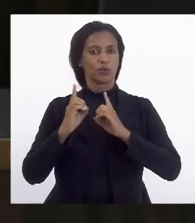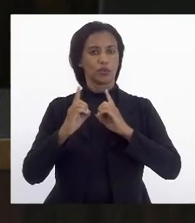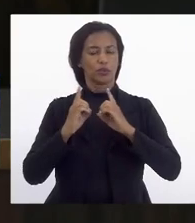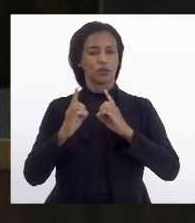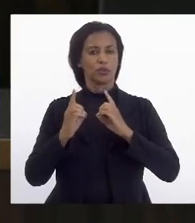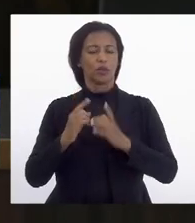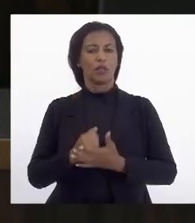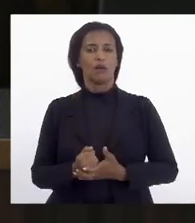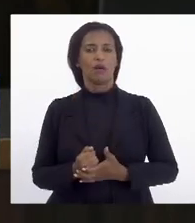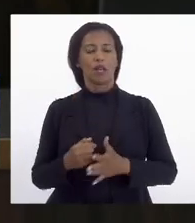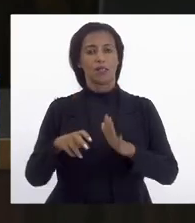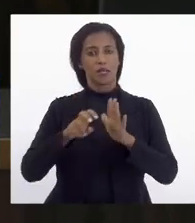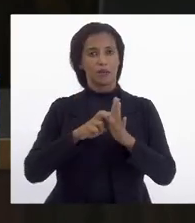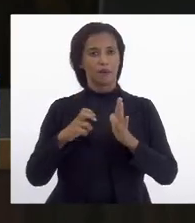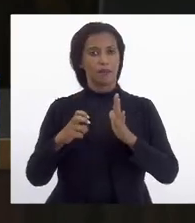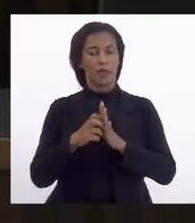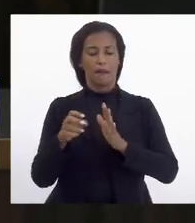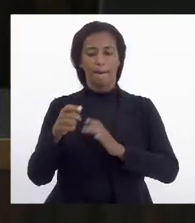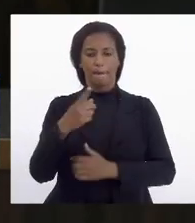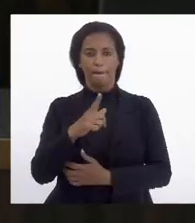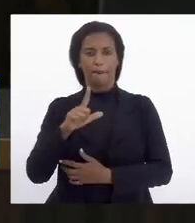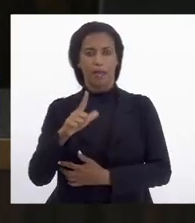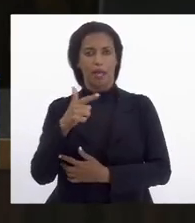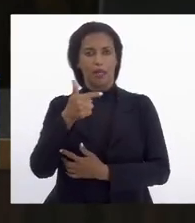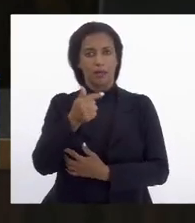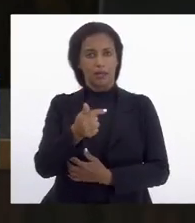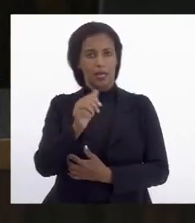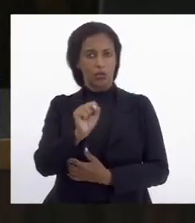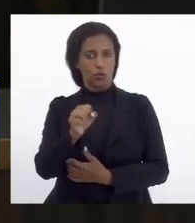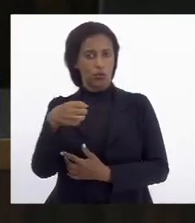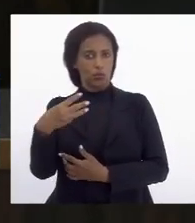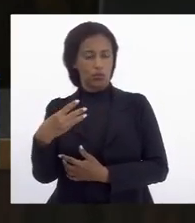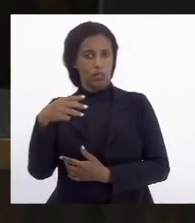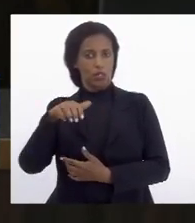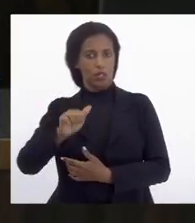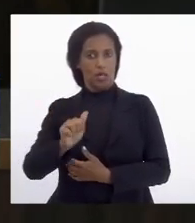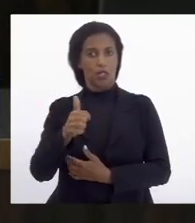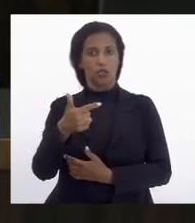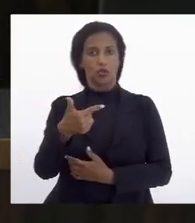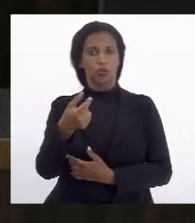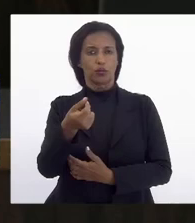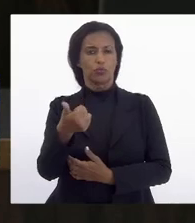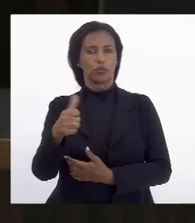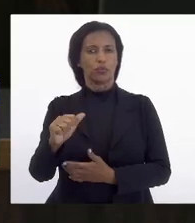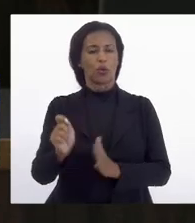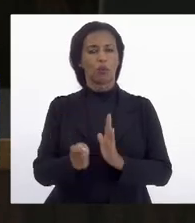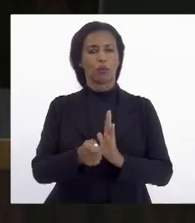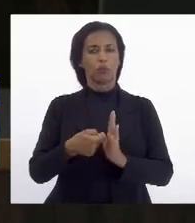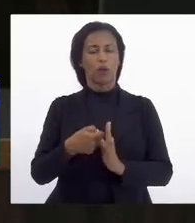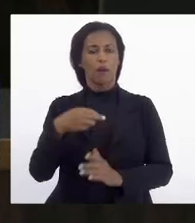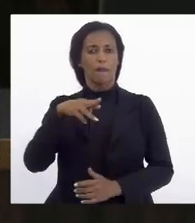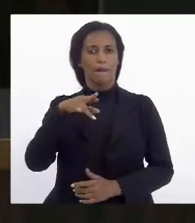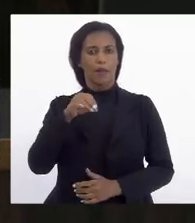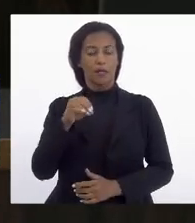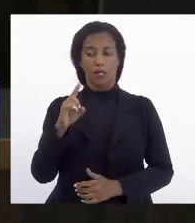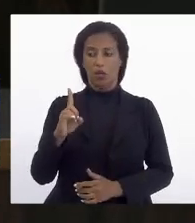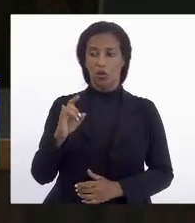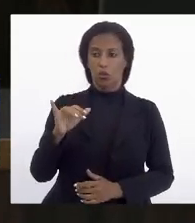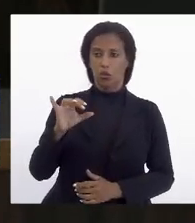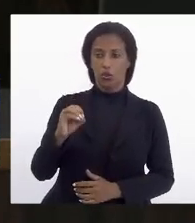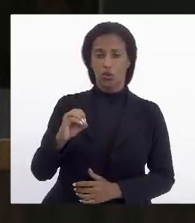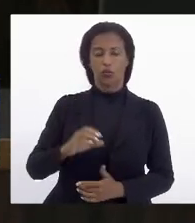do vencido assim emendada projeto de lei número 783 de 2019 de autoria do deputado Marcelo Dino